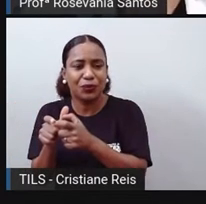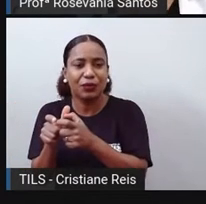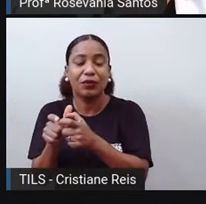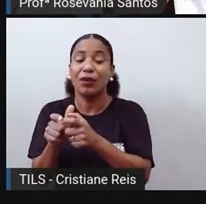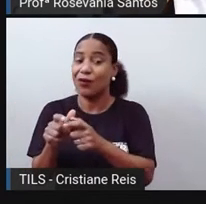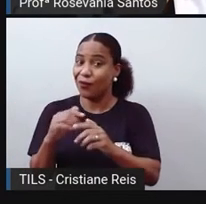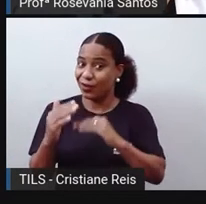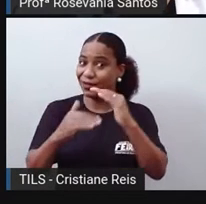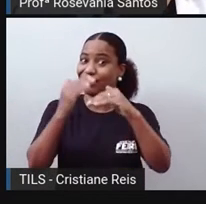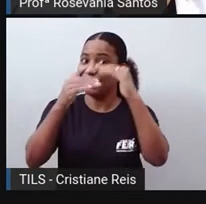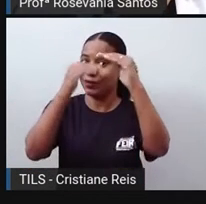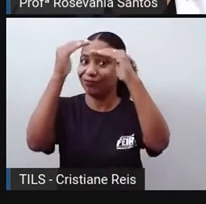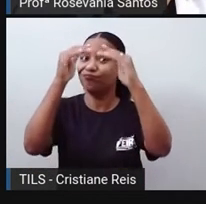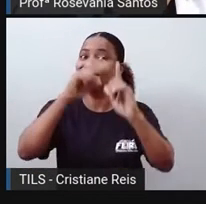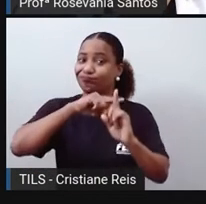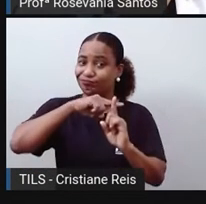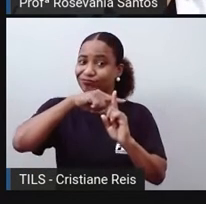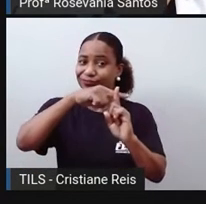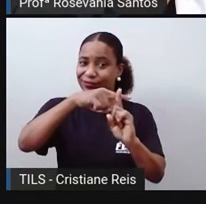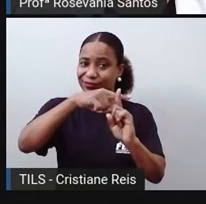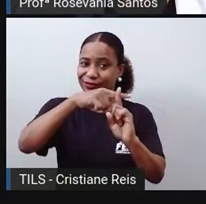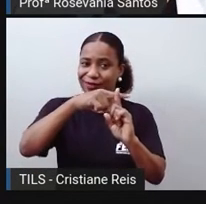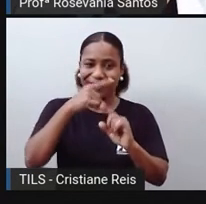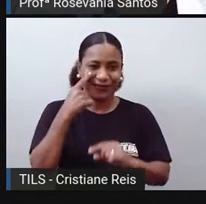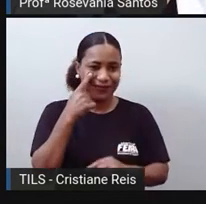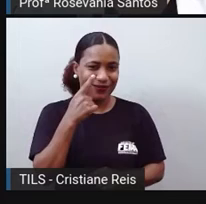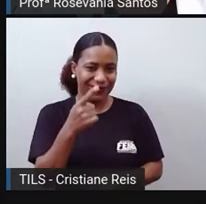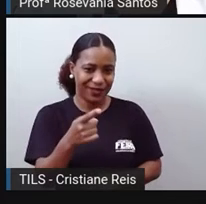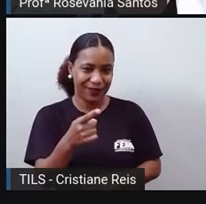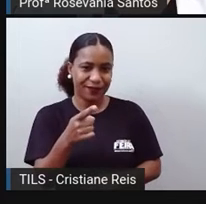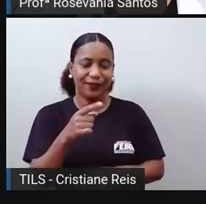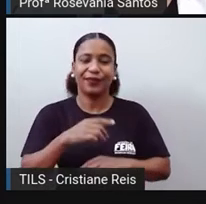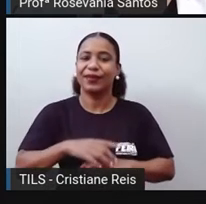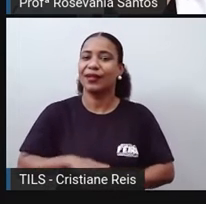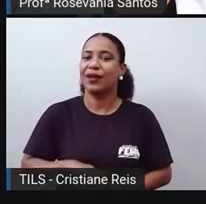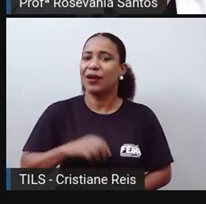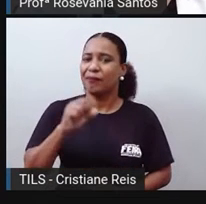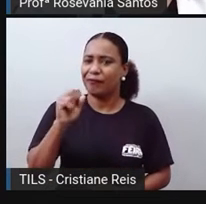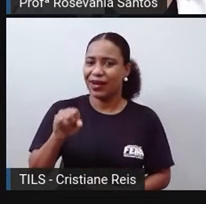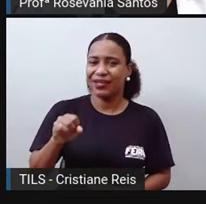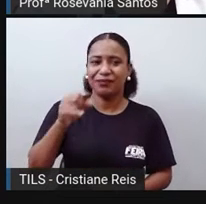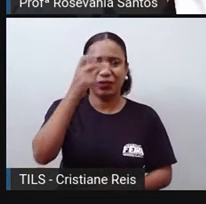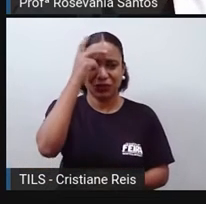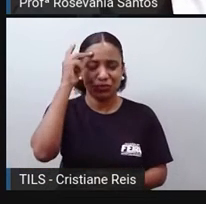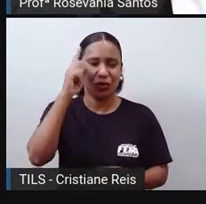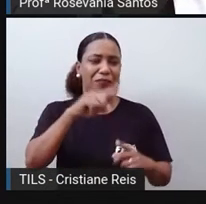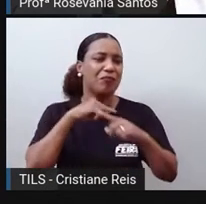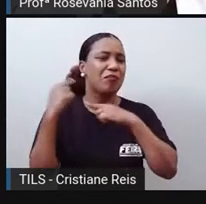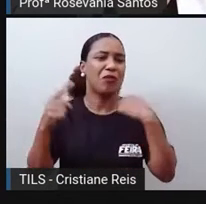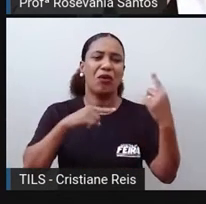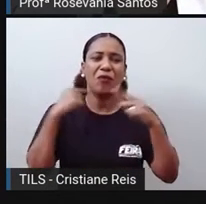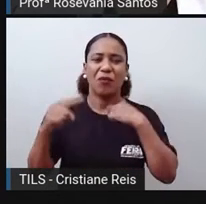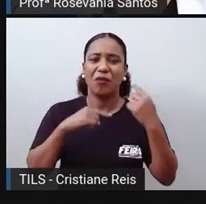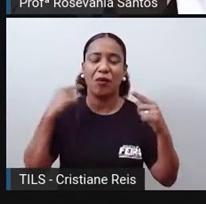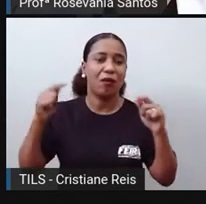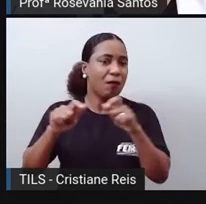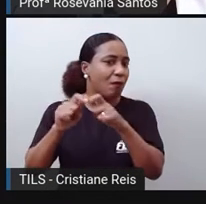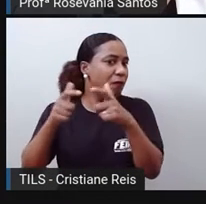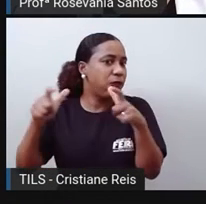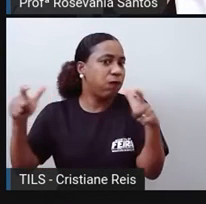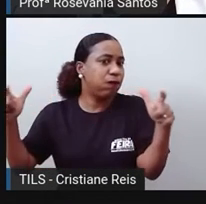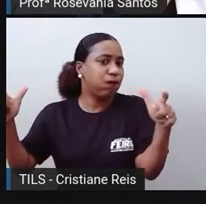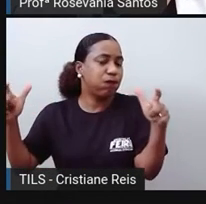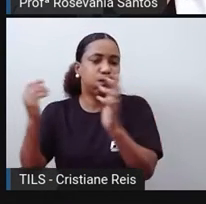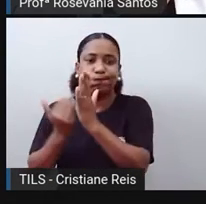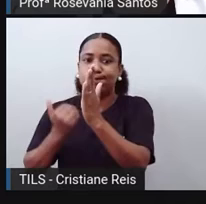positivo, que é tipo esse que a gente tá observando aí. Mas se o número das pessoas que morreram for maior do que o número das